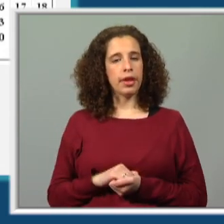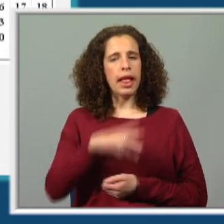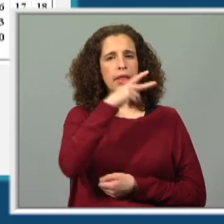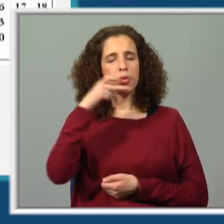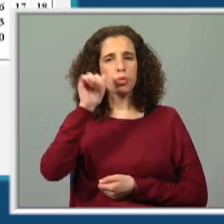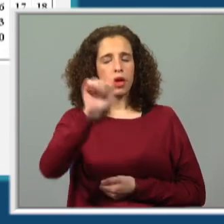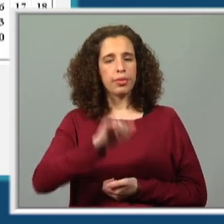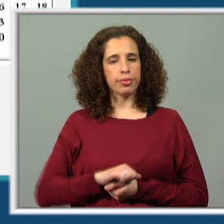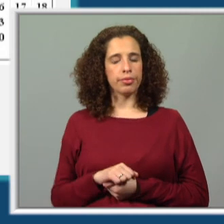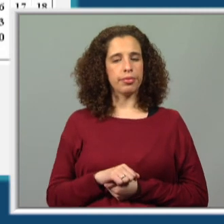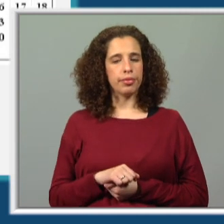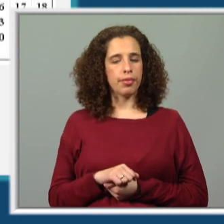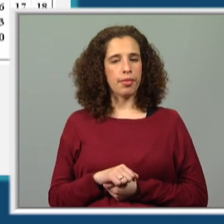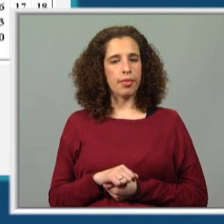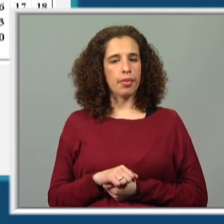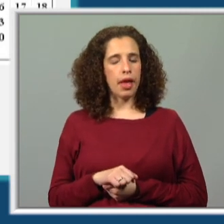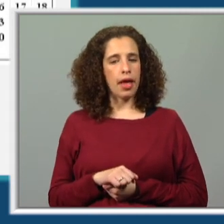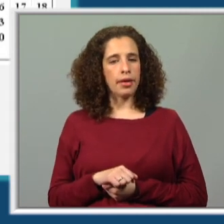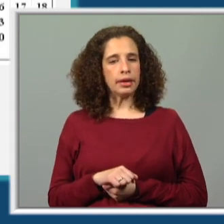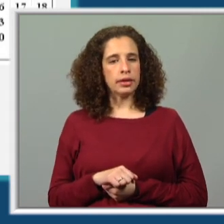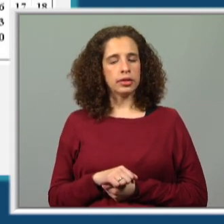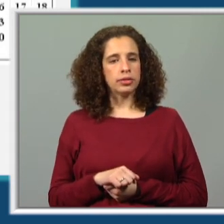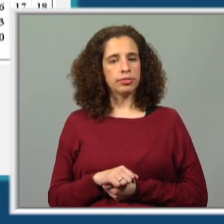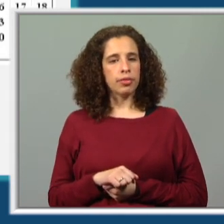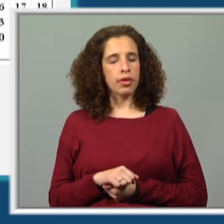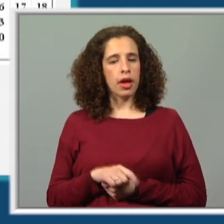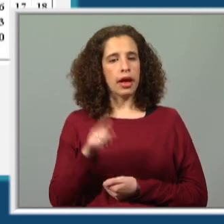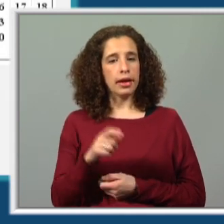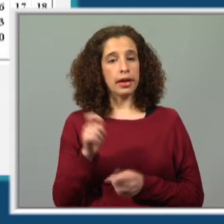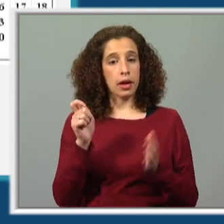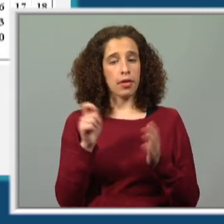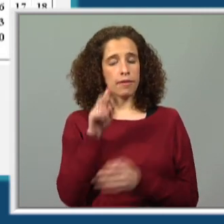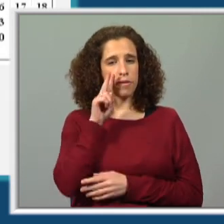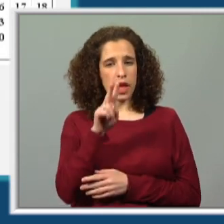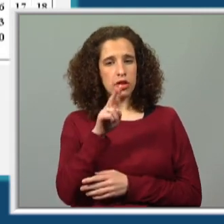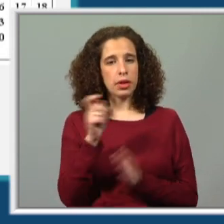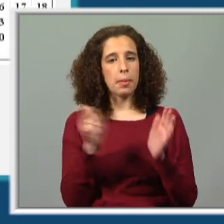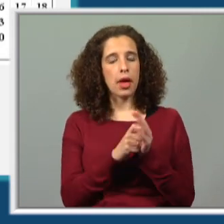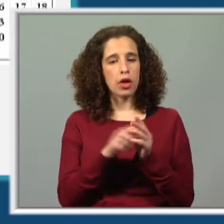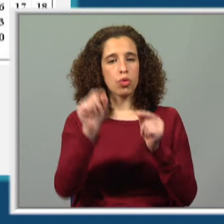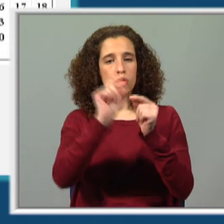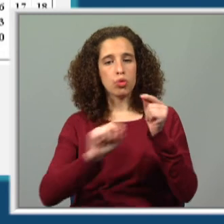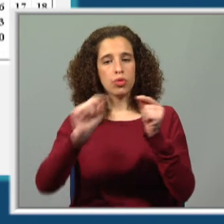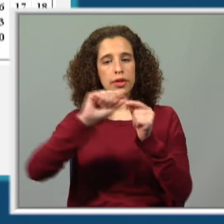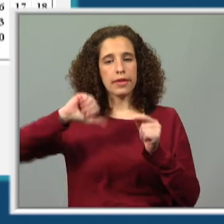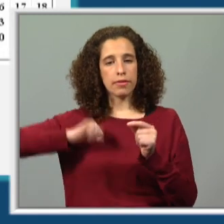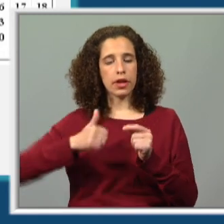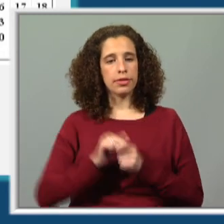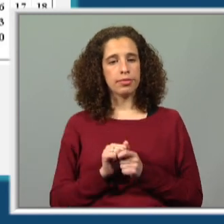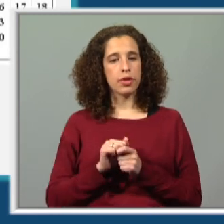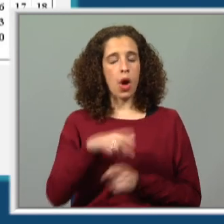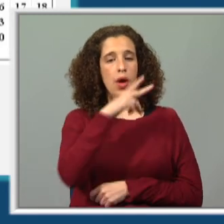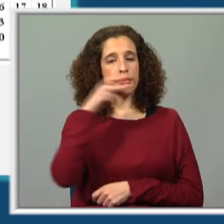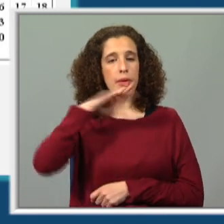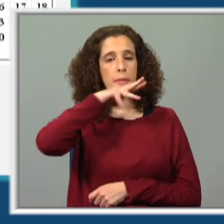aniversário, que a encontras e a marques com o círculo verde. Aniversário da tua